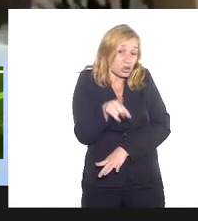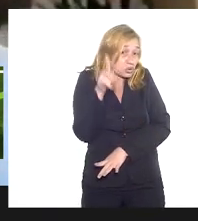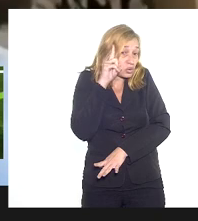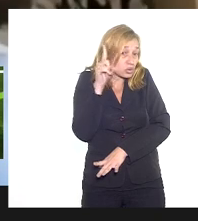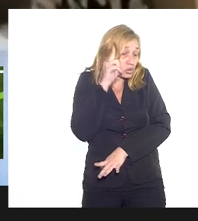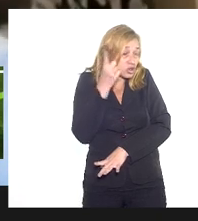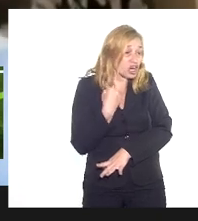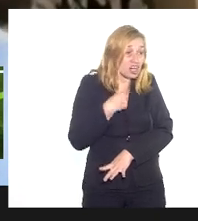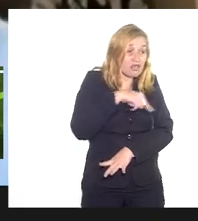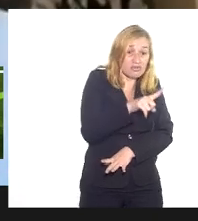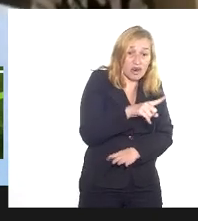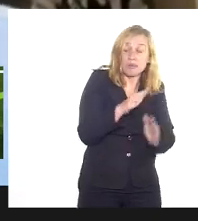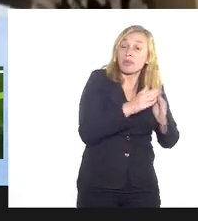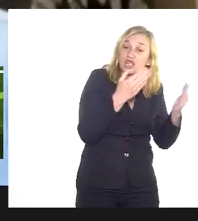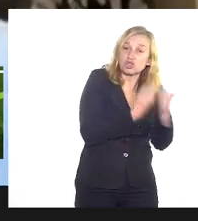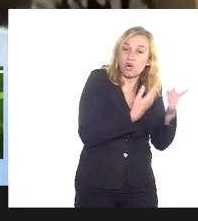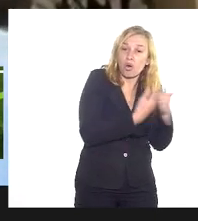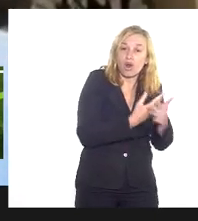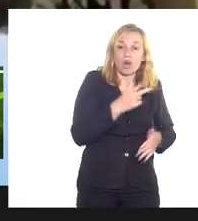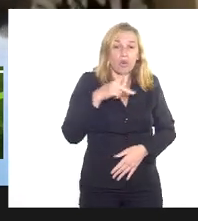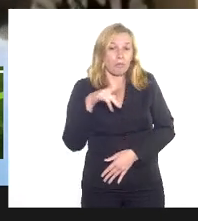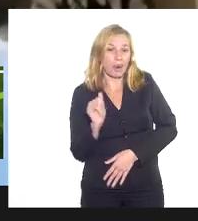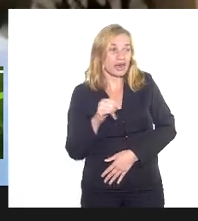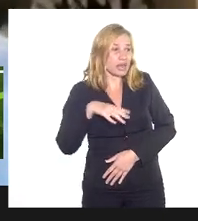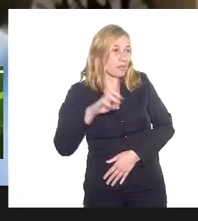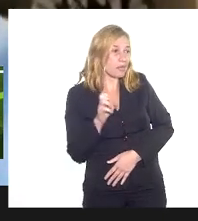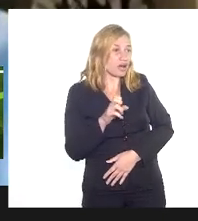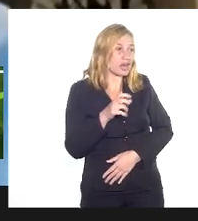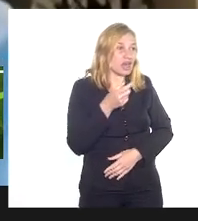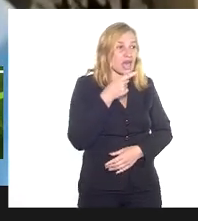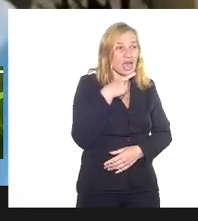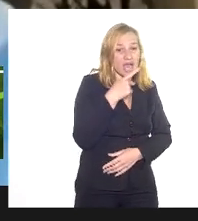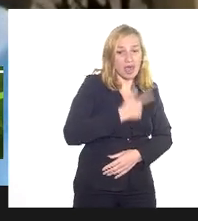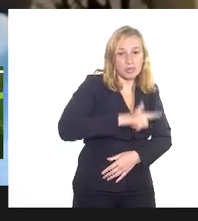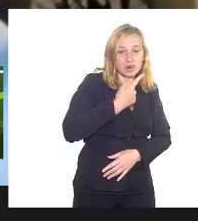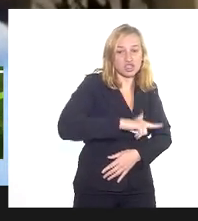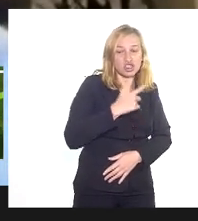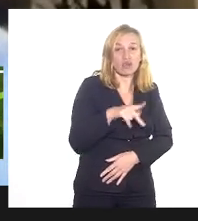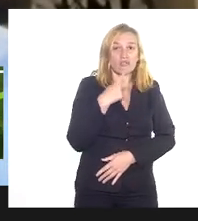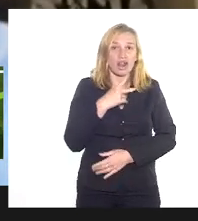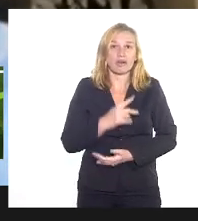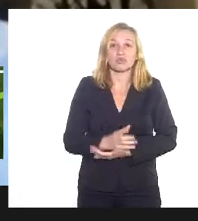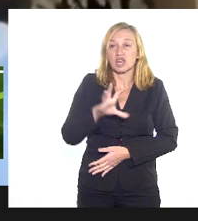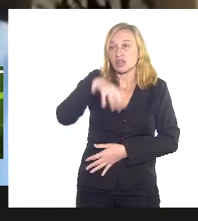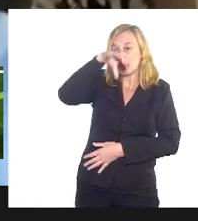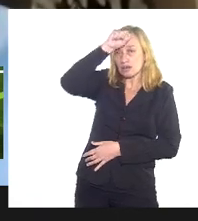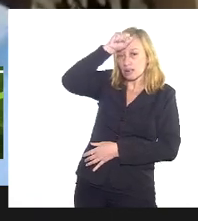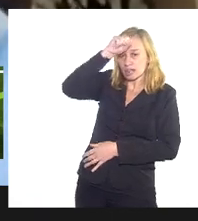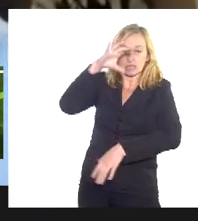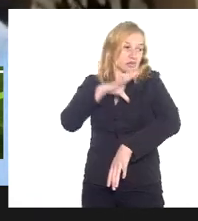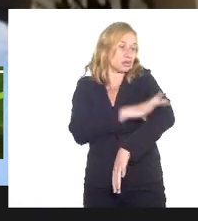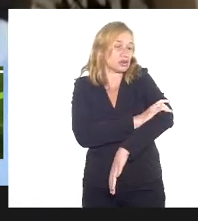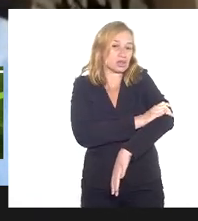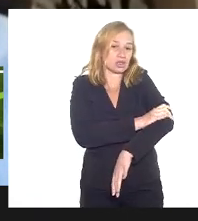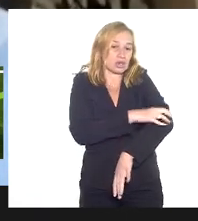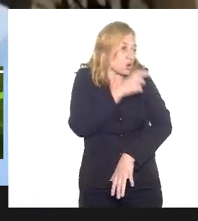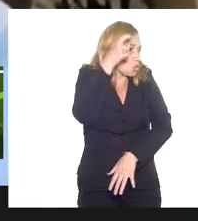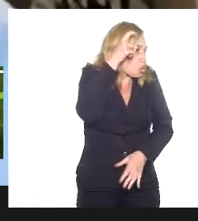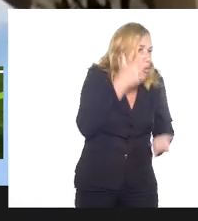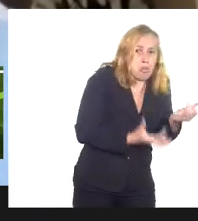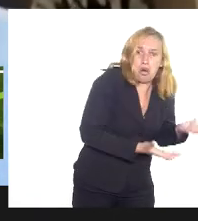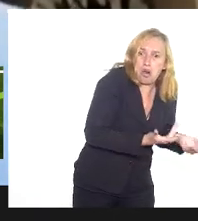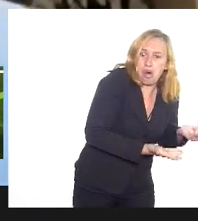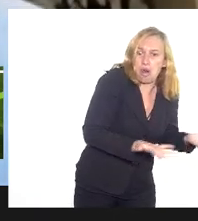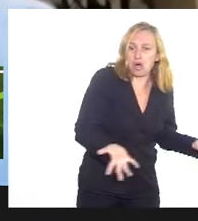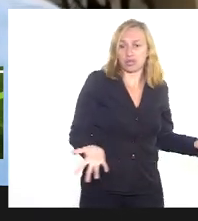colégio com o pai e a mãe repetindo que, digamos, os seguidores são seguidores do